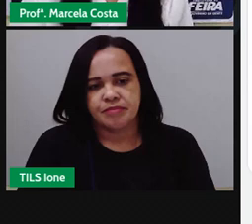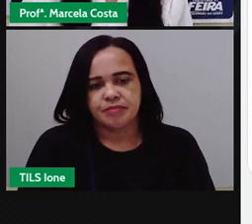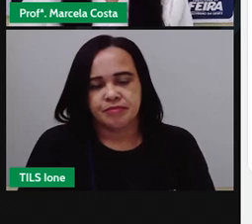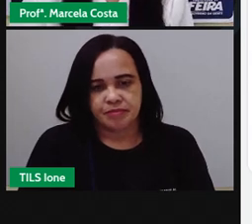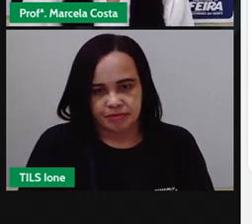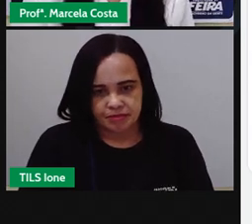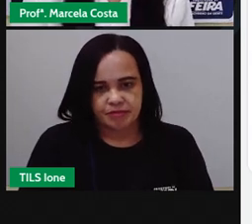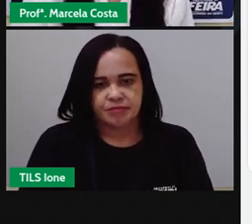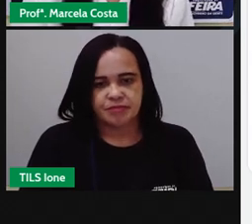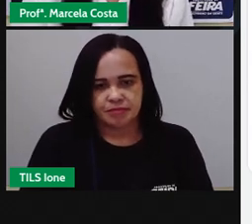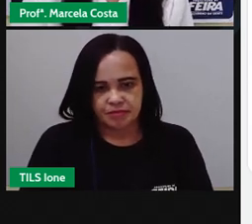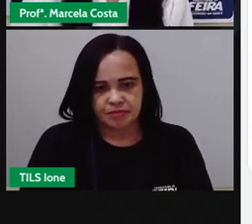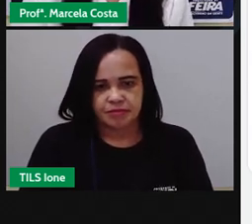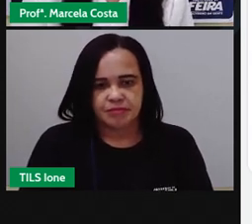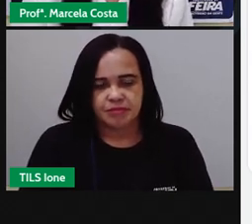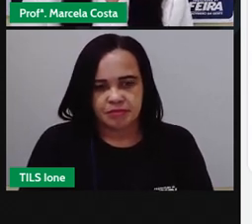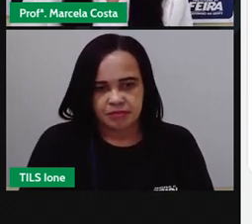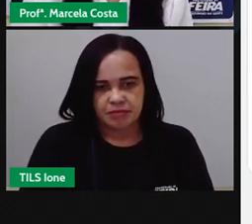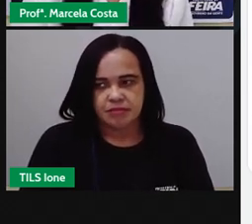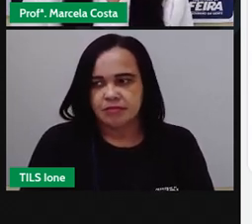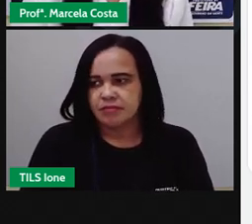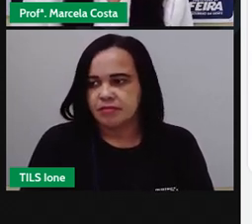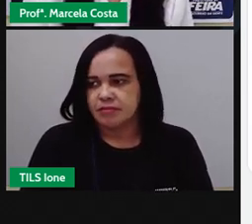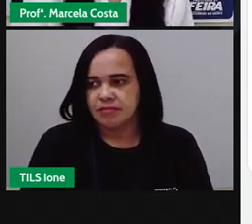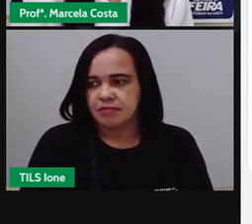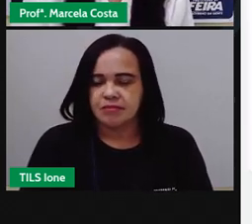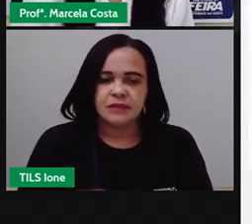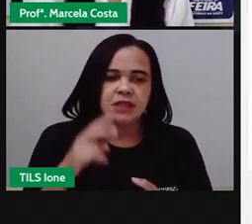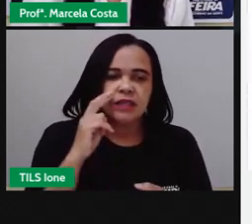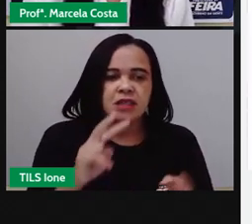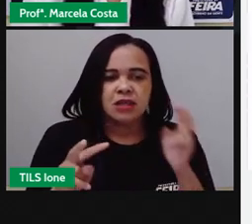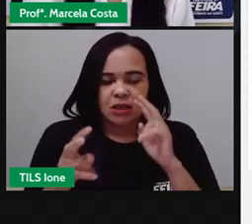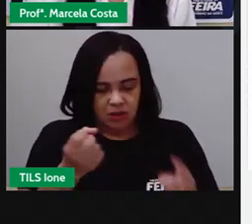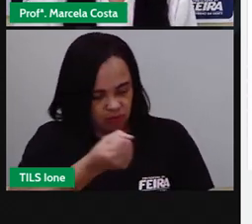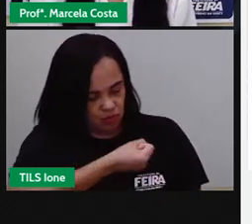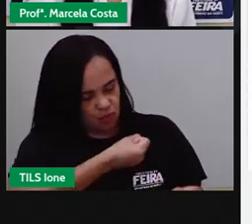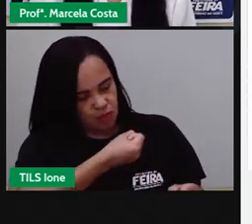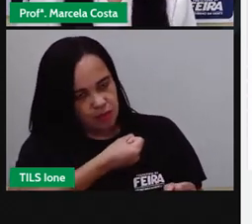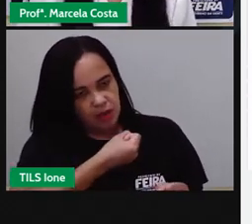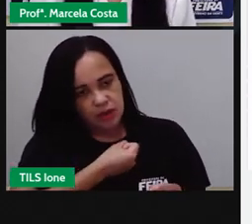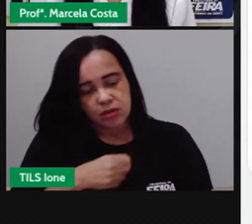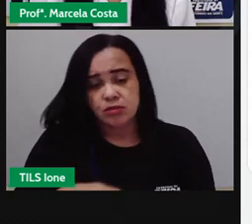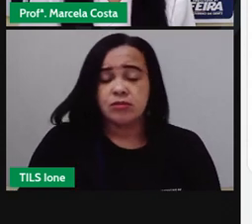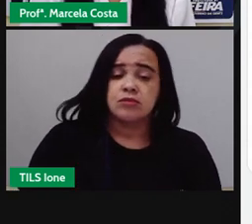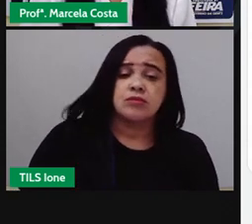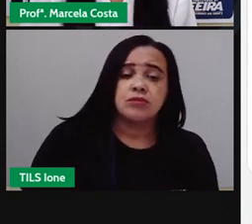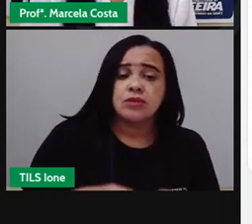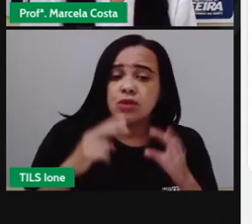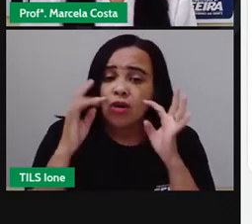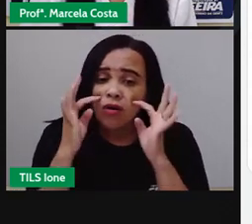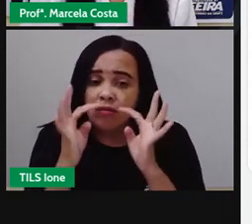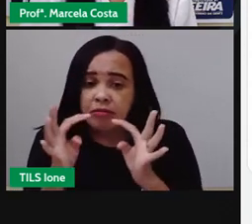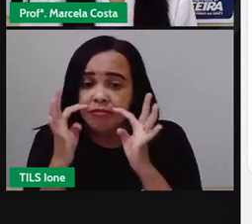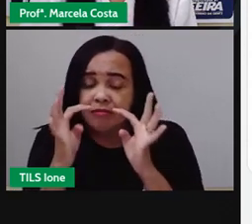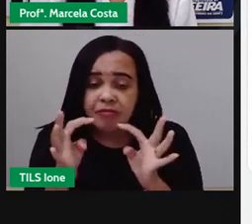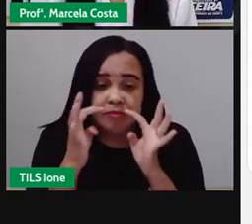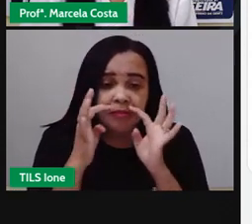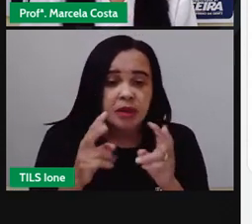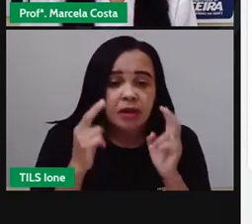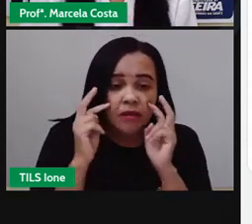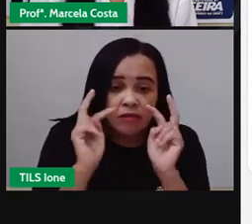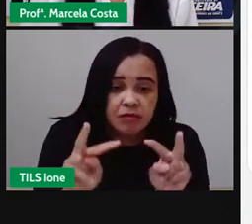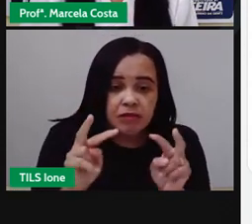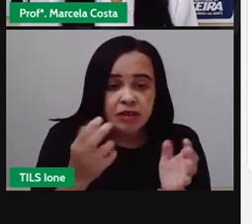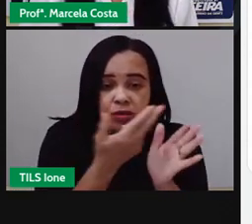sem olhar para os números só observando as barras eu já olho e já identifico